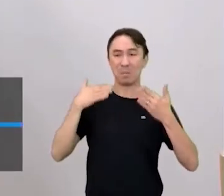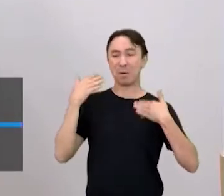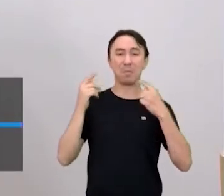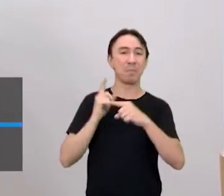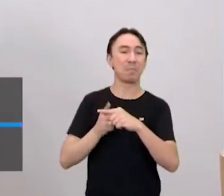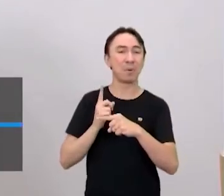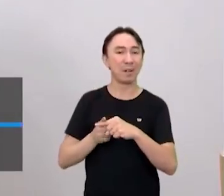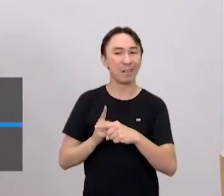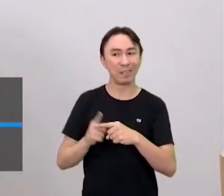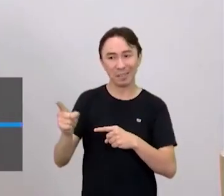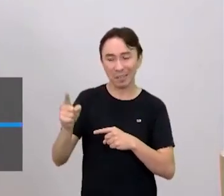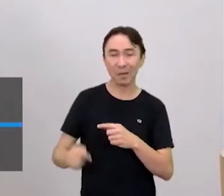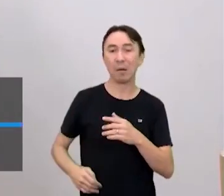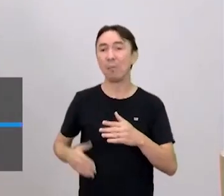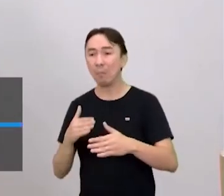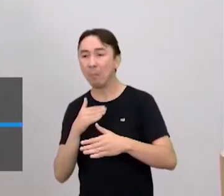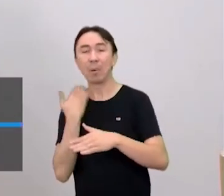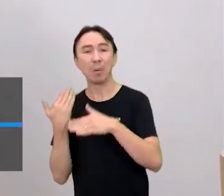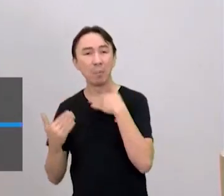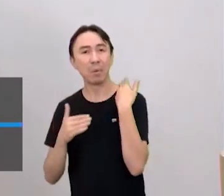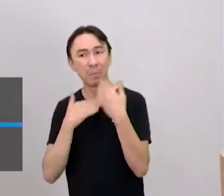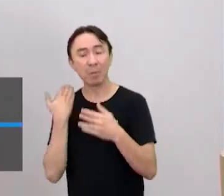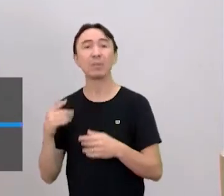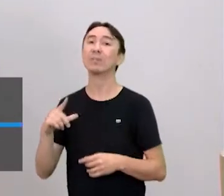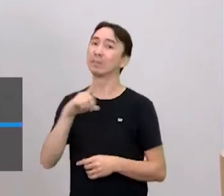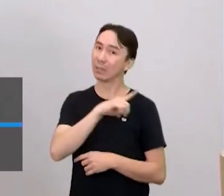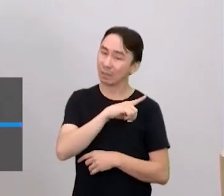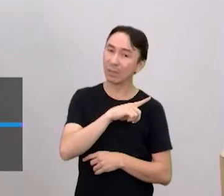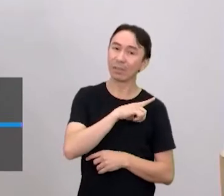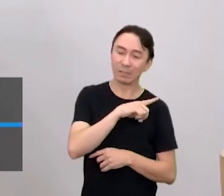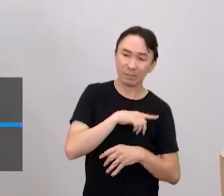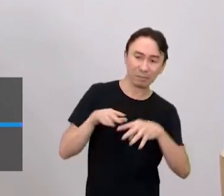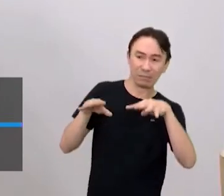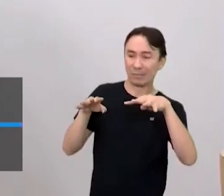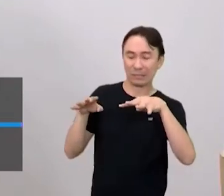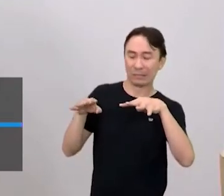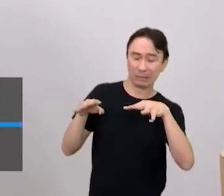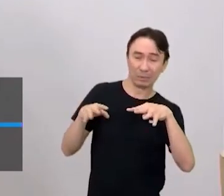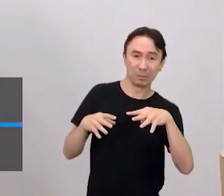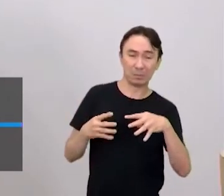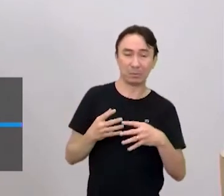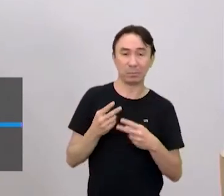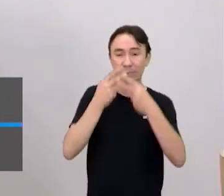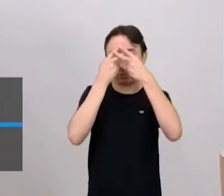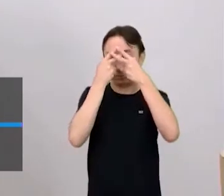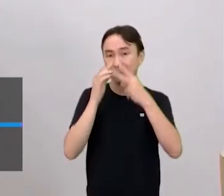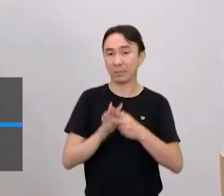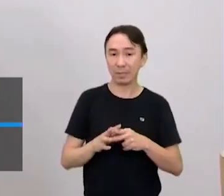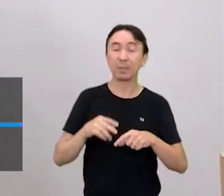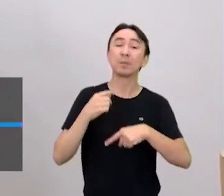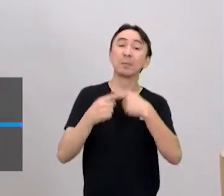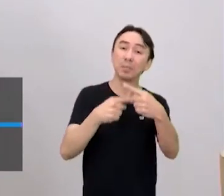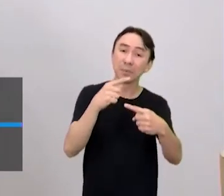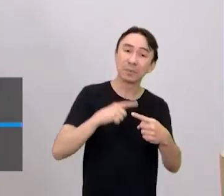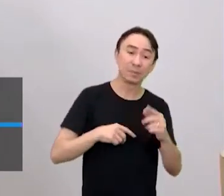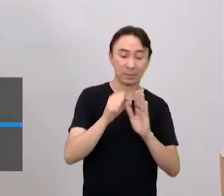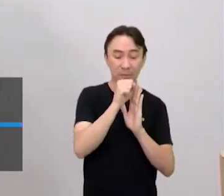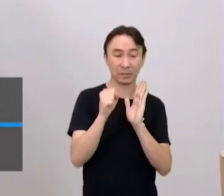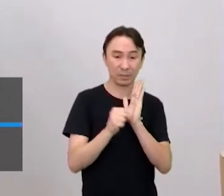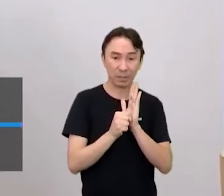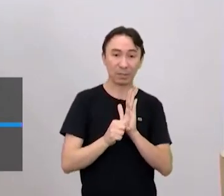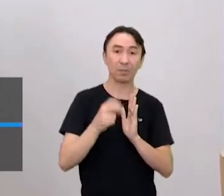no começo do século XX, houve também apresentações de boxe na Tailândia.